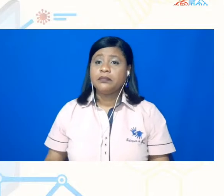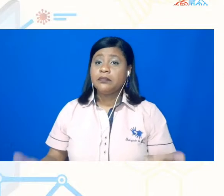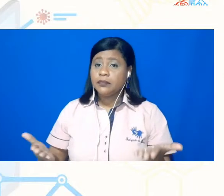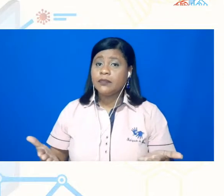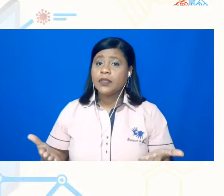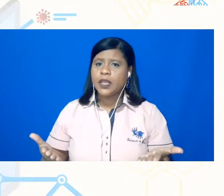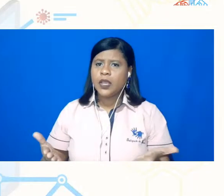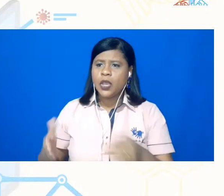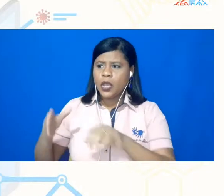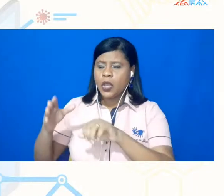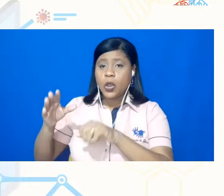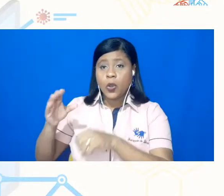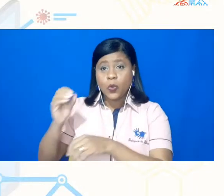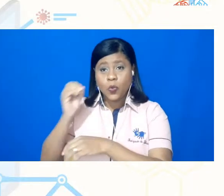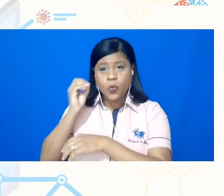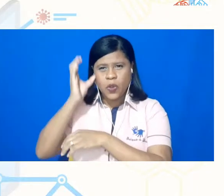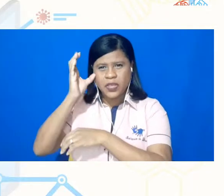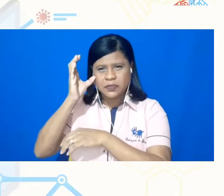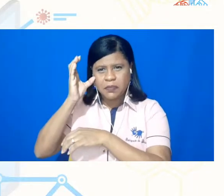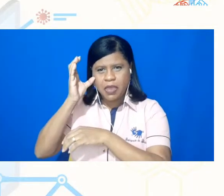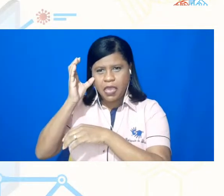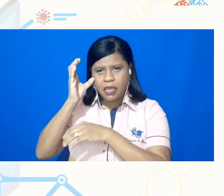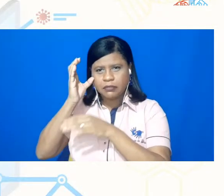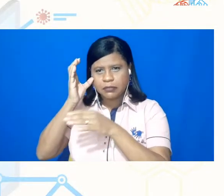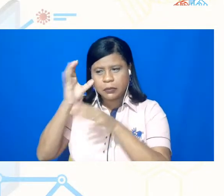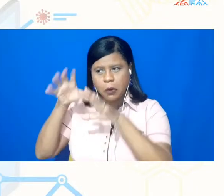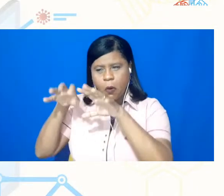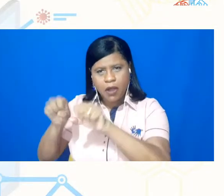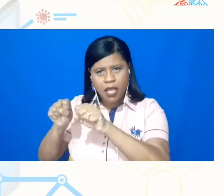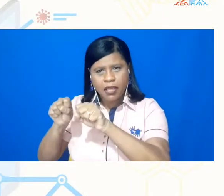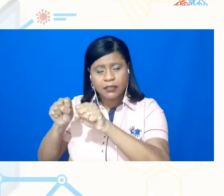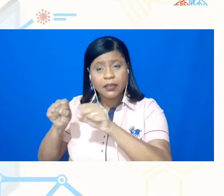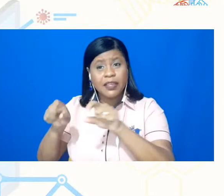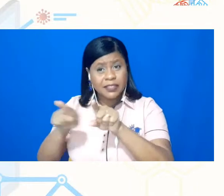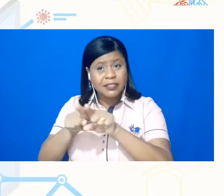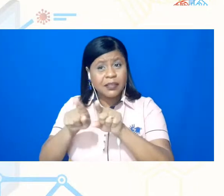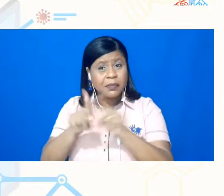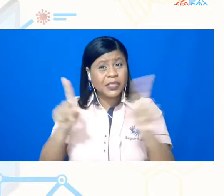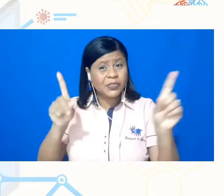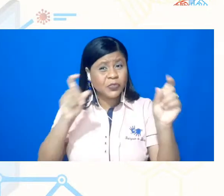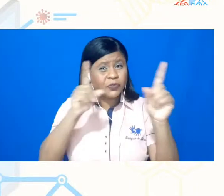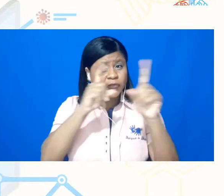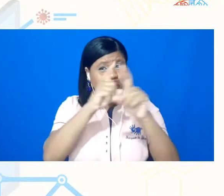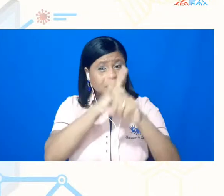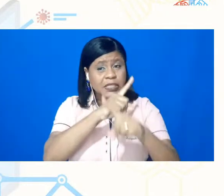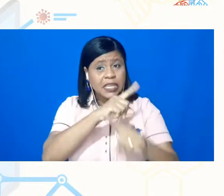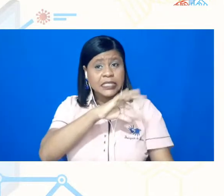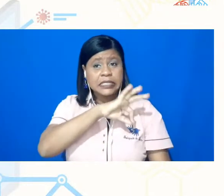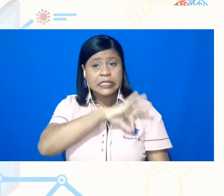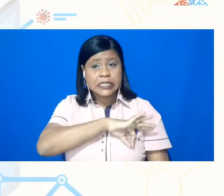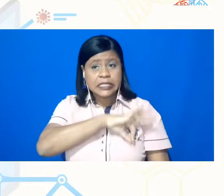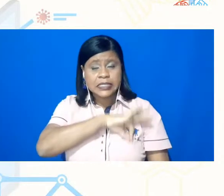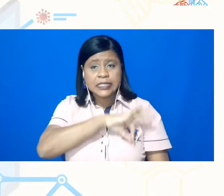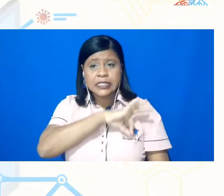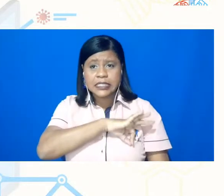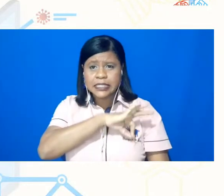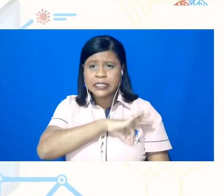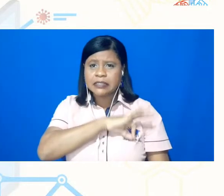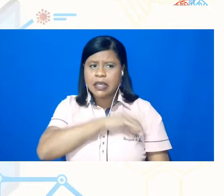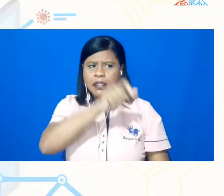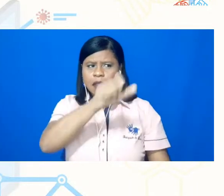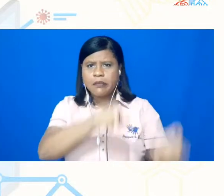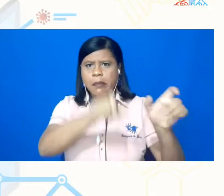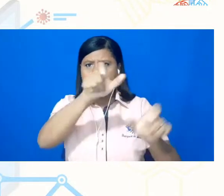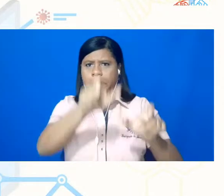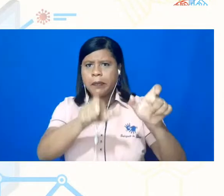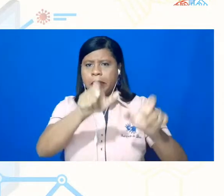conhecimento, né, mas de dificuldades financeiras para muitos trabalhadores, muitas trabalhadoras, né, para